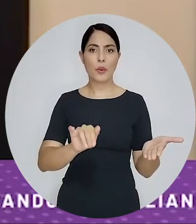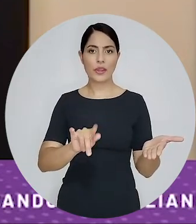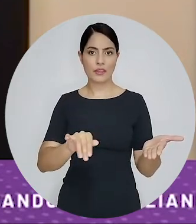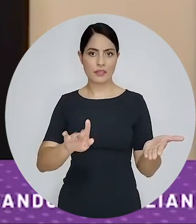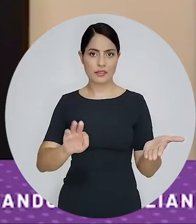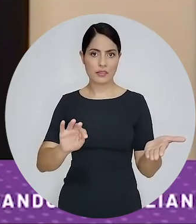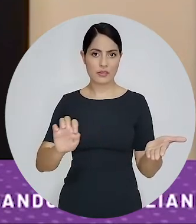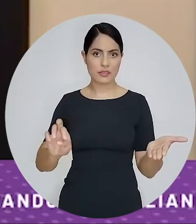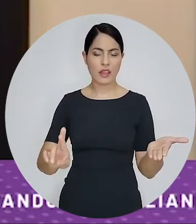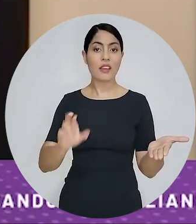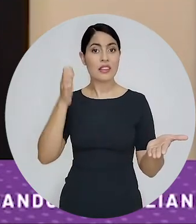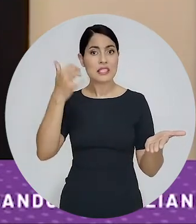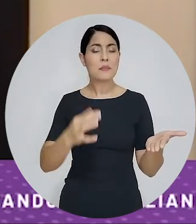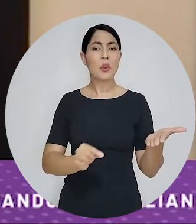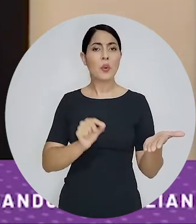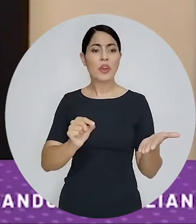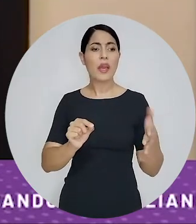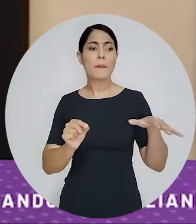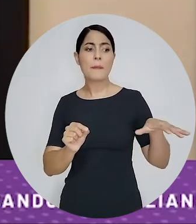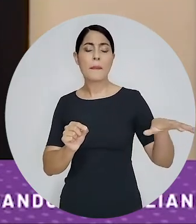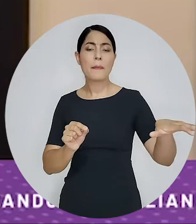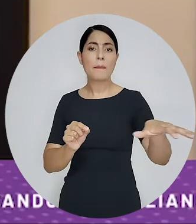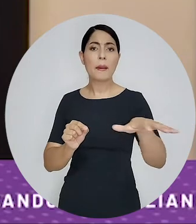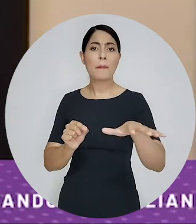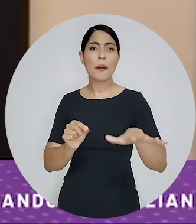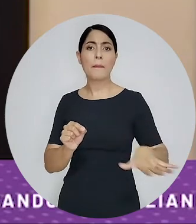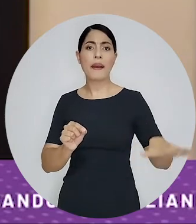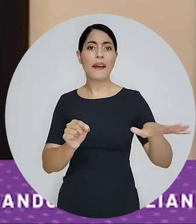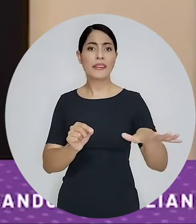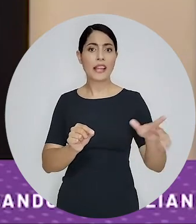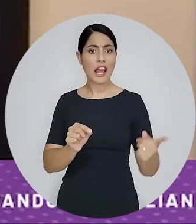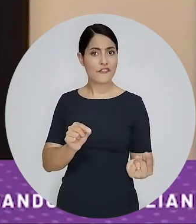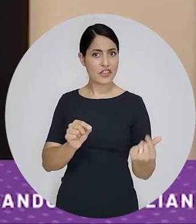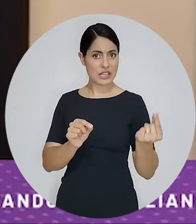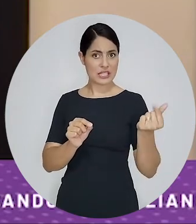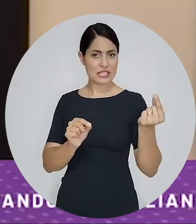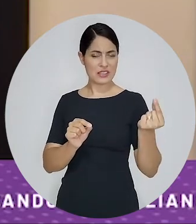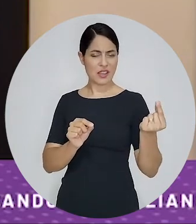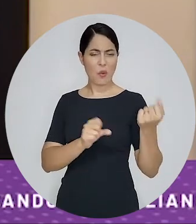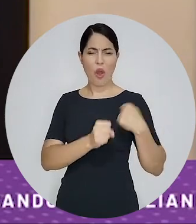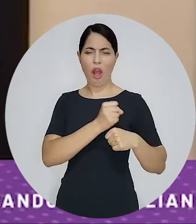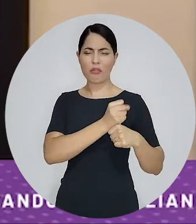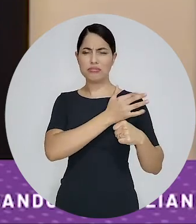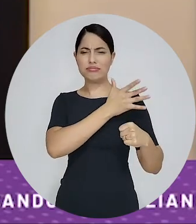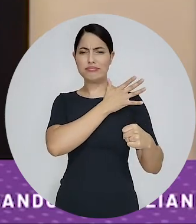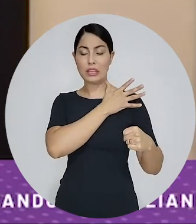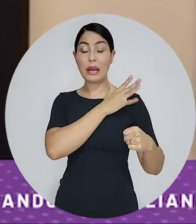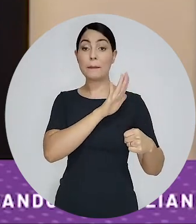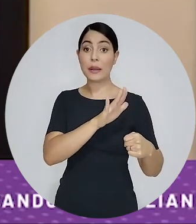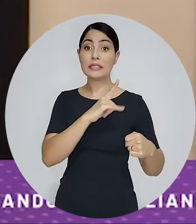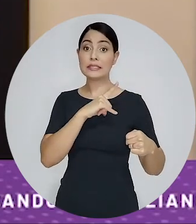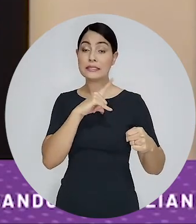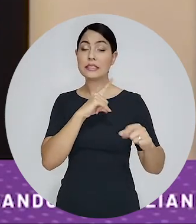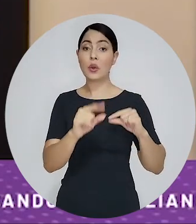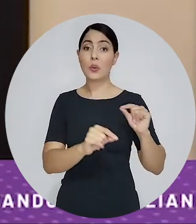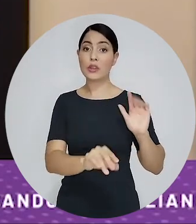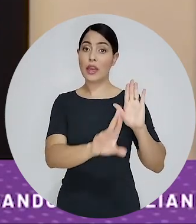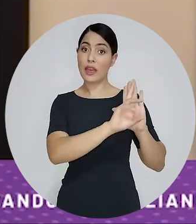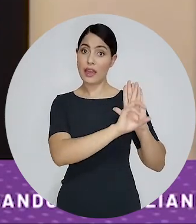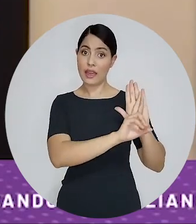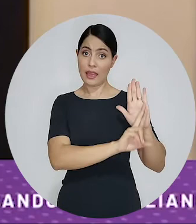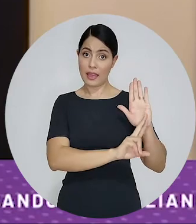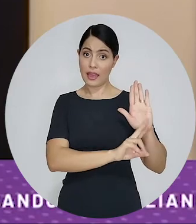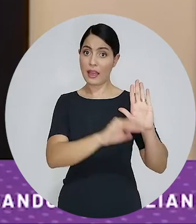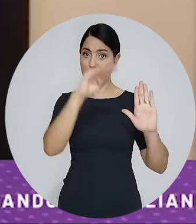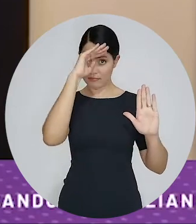Marcela Bloch que explica a origem do departamento décadas atrás no setor financeiro e falava justamente desse Compliance regulatório